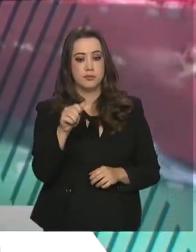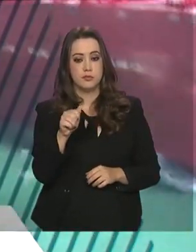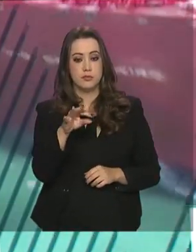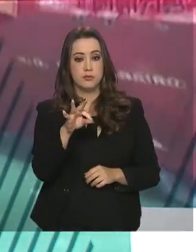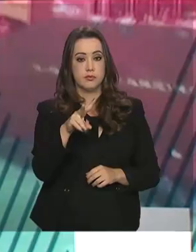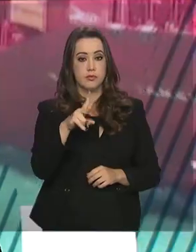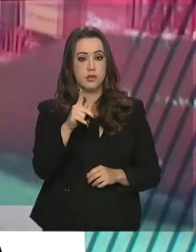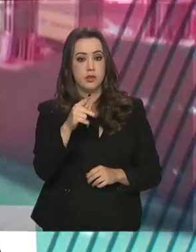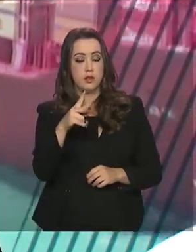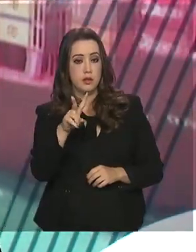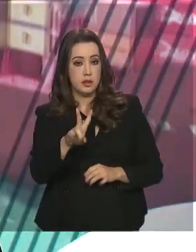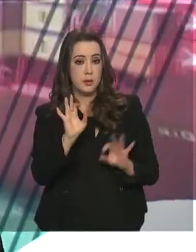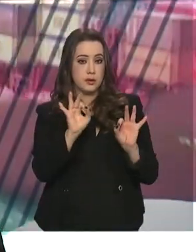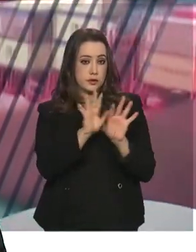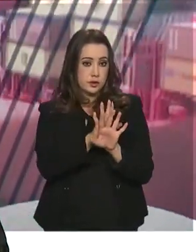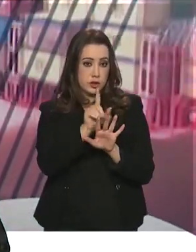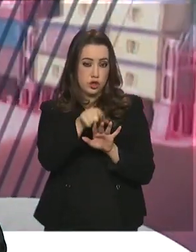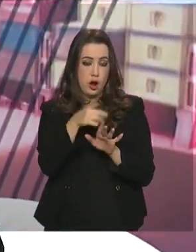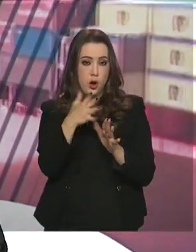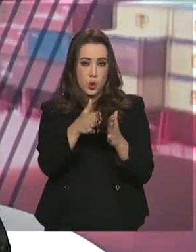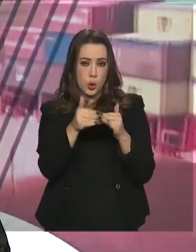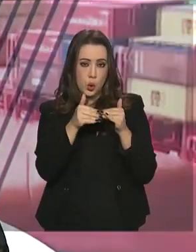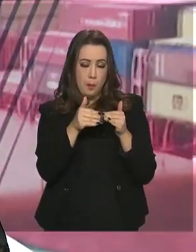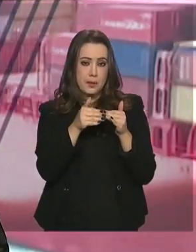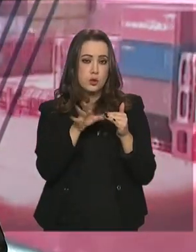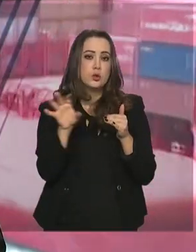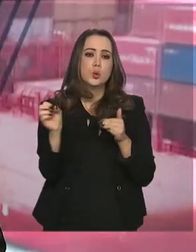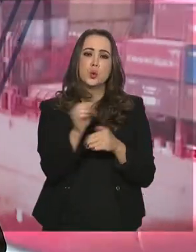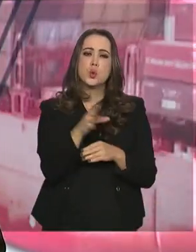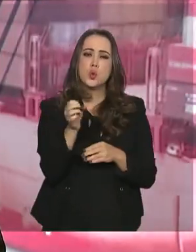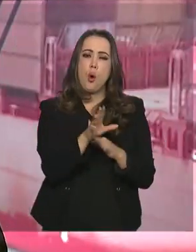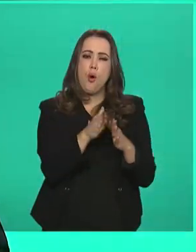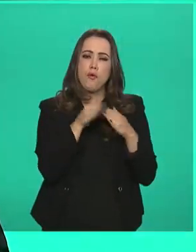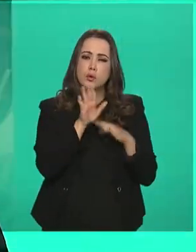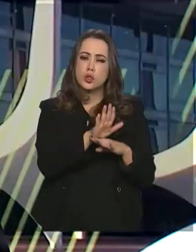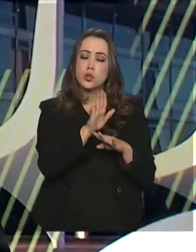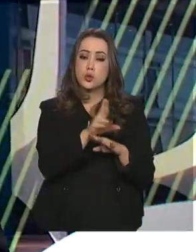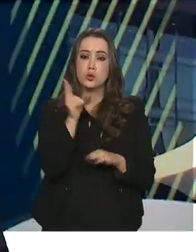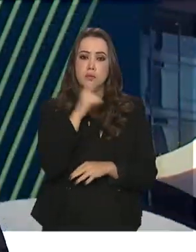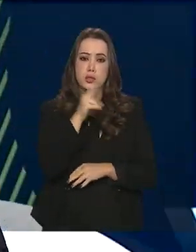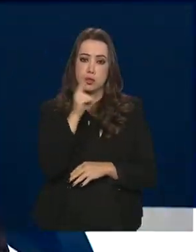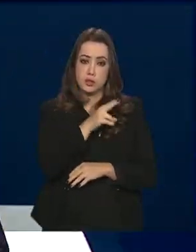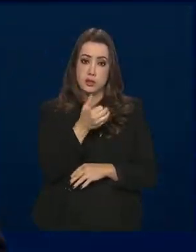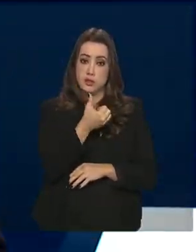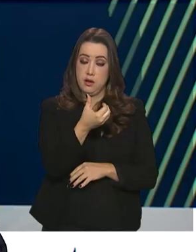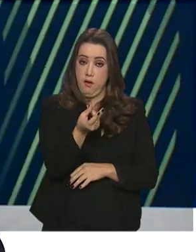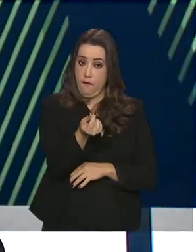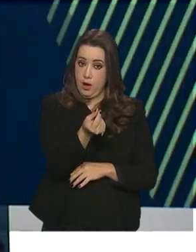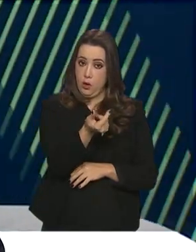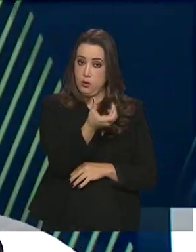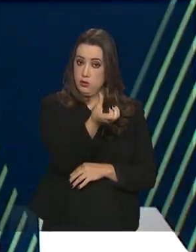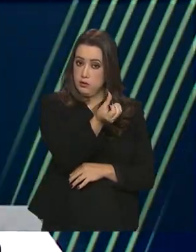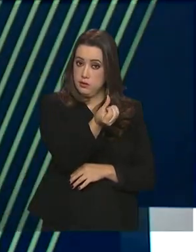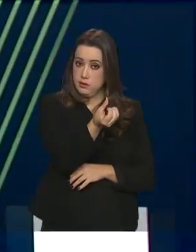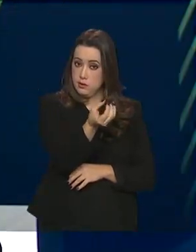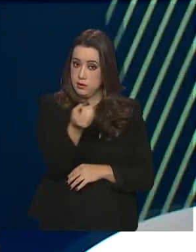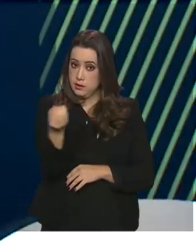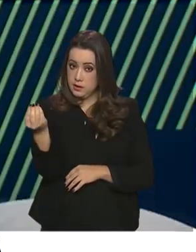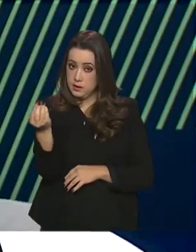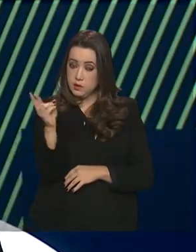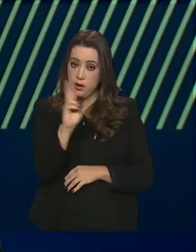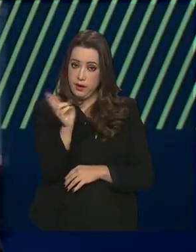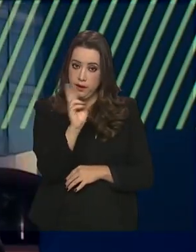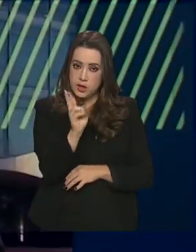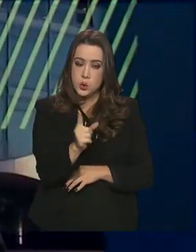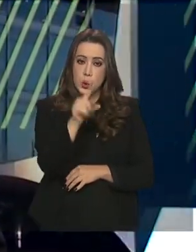concluiu a análise de novos pedidos para receber o auxílio emergencial de 600 reais. Um milhão e meio de requerimentos